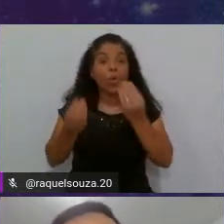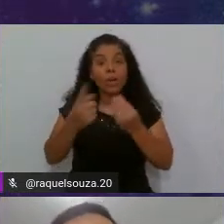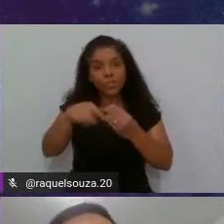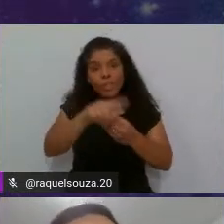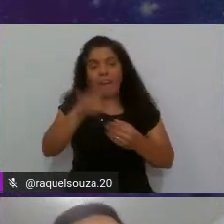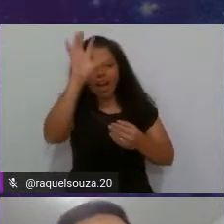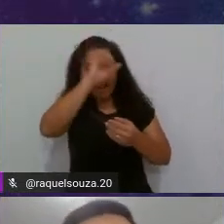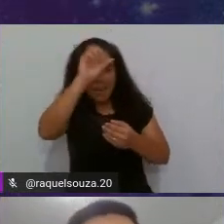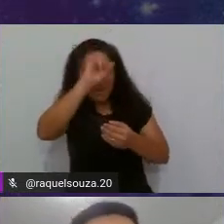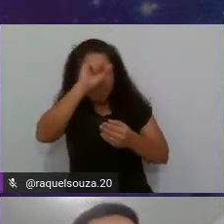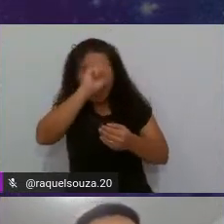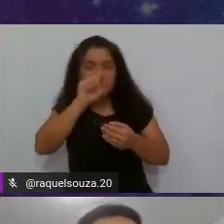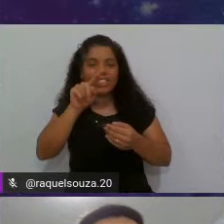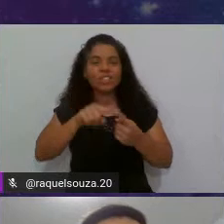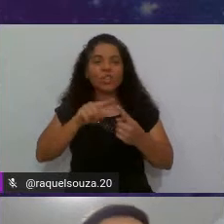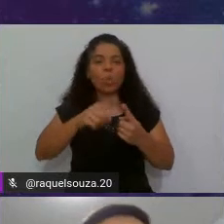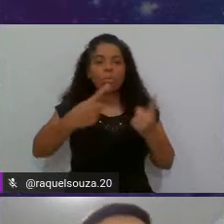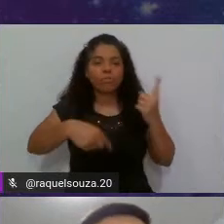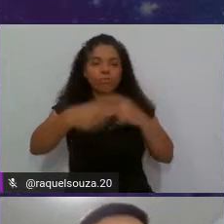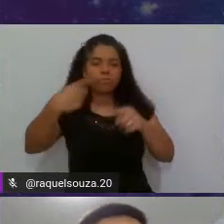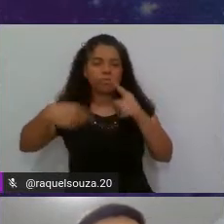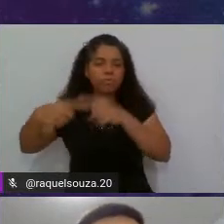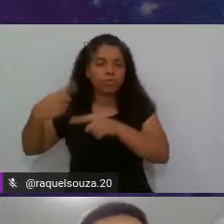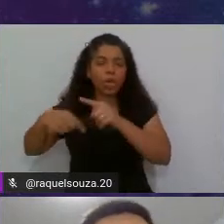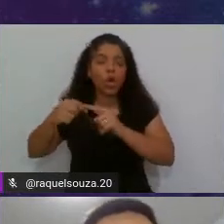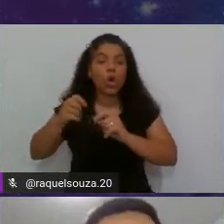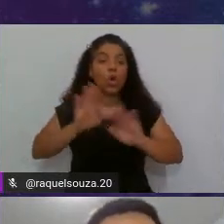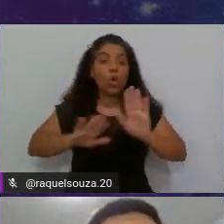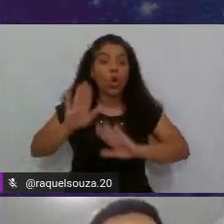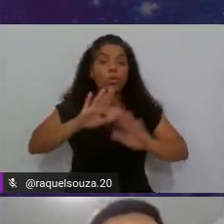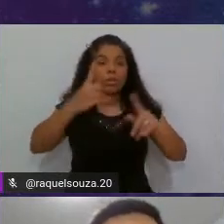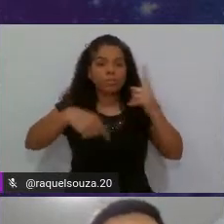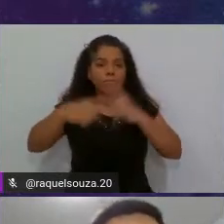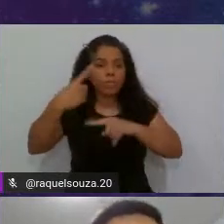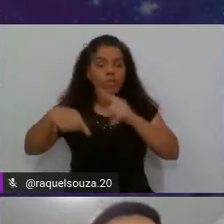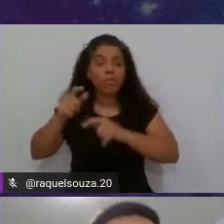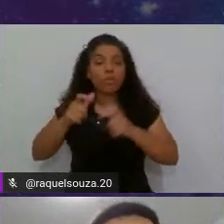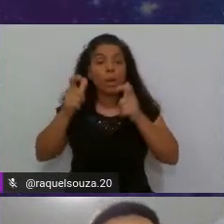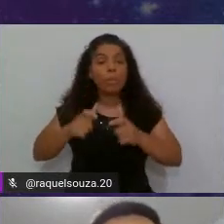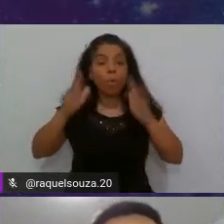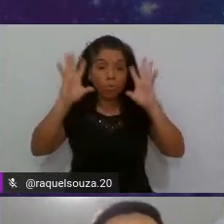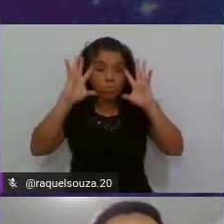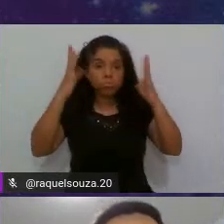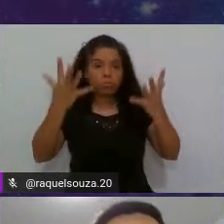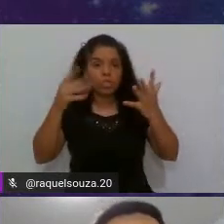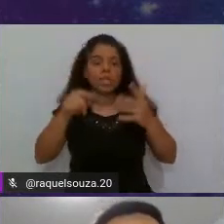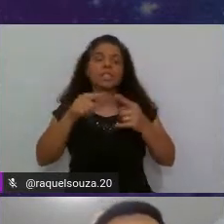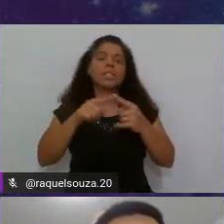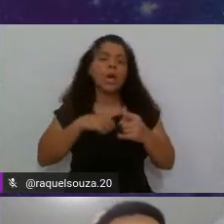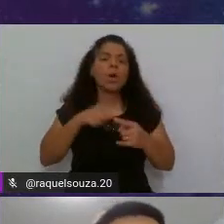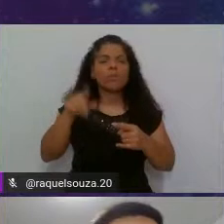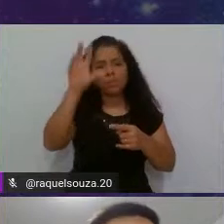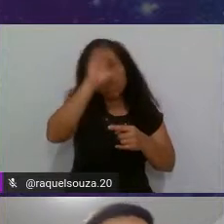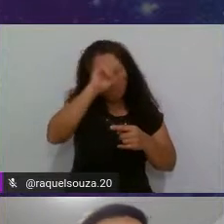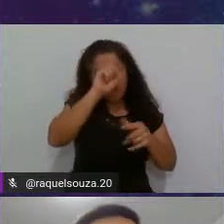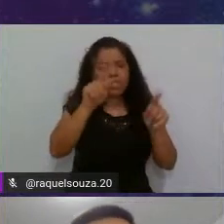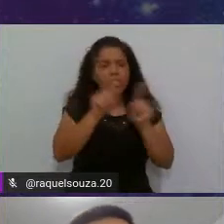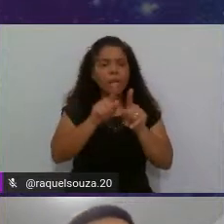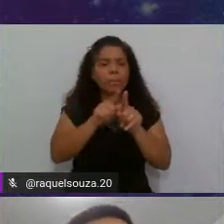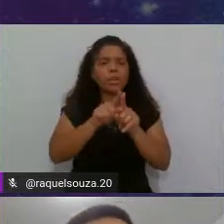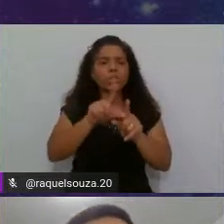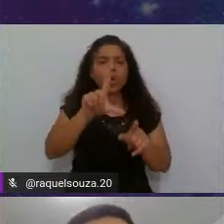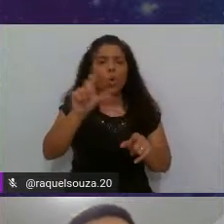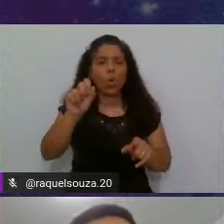aprende sobre fluxo, controle de fluxo, pontos de decisão, e aí você aprende também sobre loops,